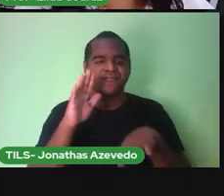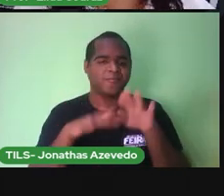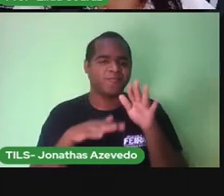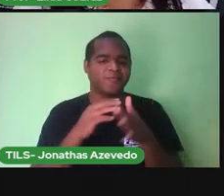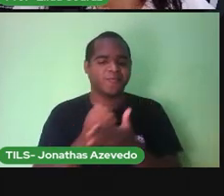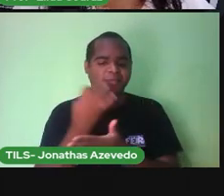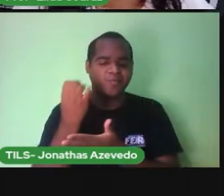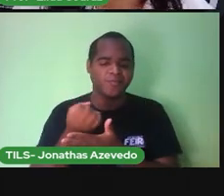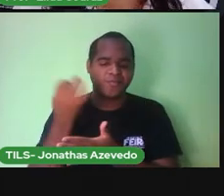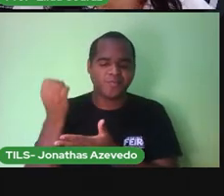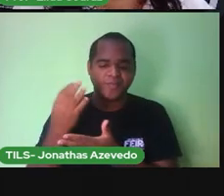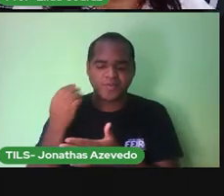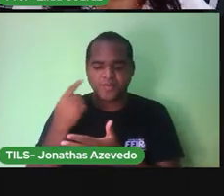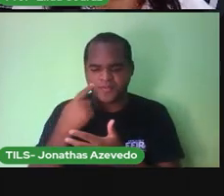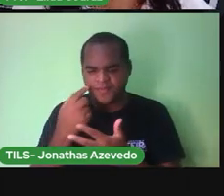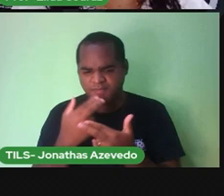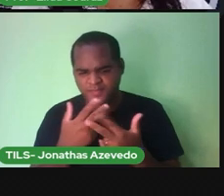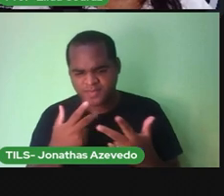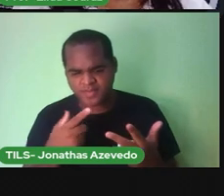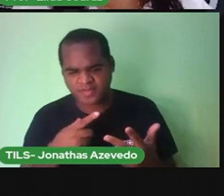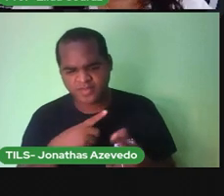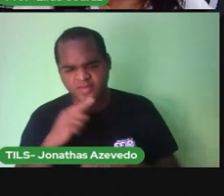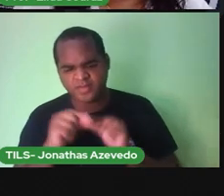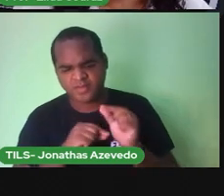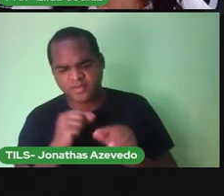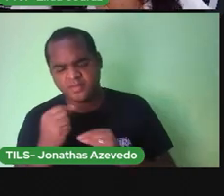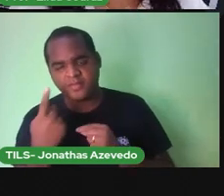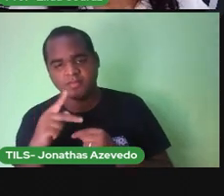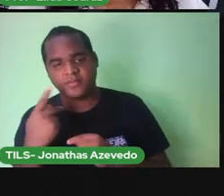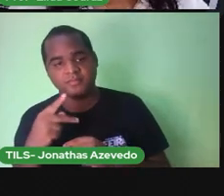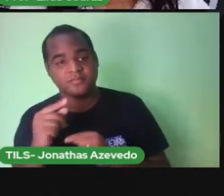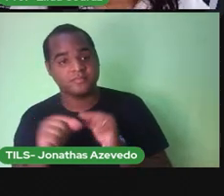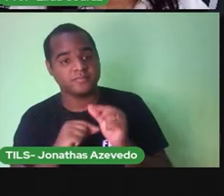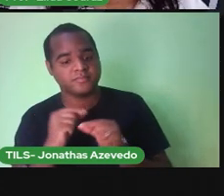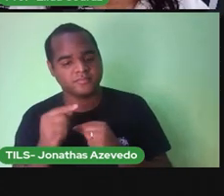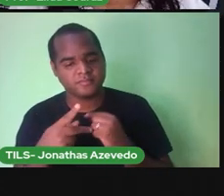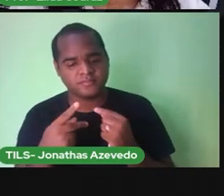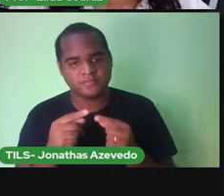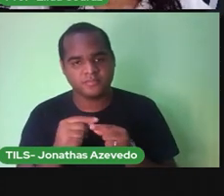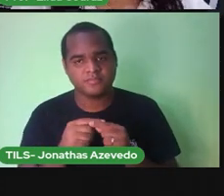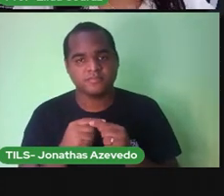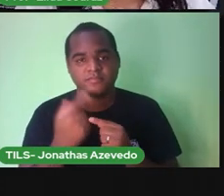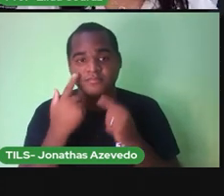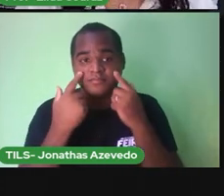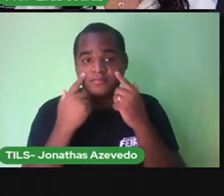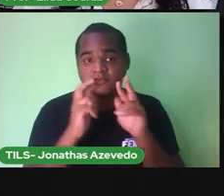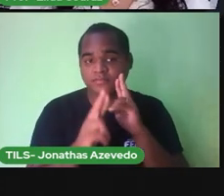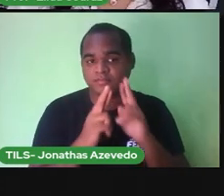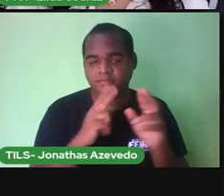você Não tenha mais dúvidas Sobre o tema Combinado? Então vamos lá De olho na atividade